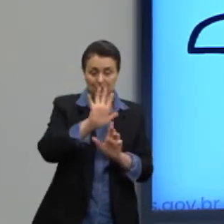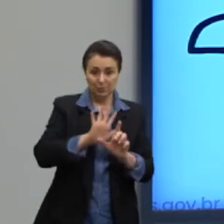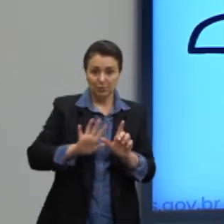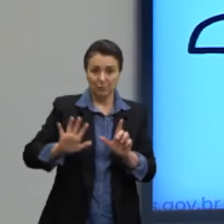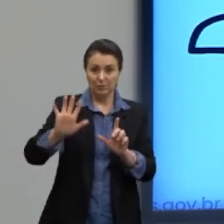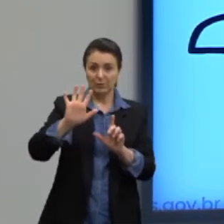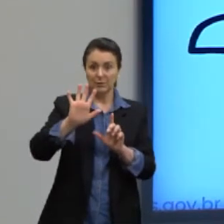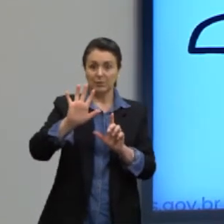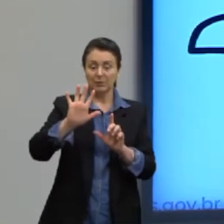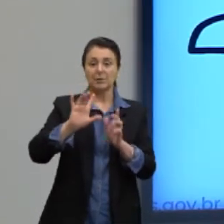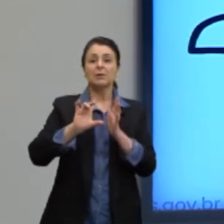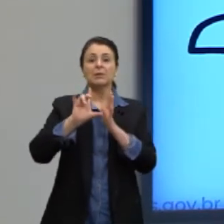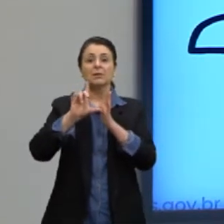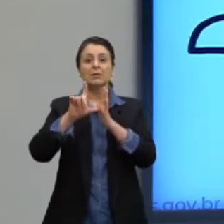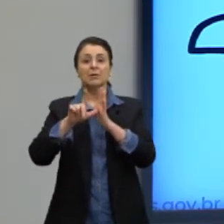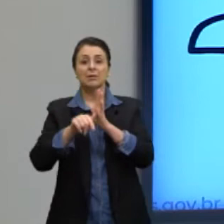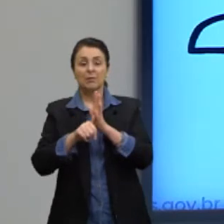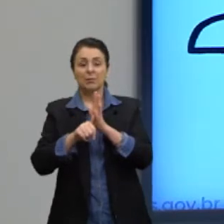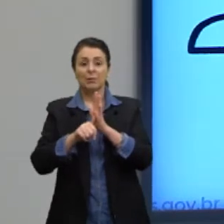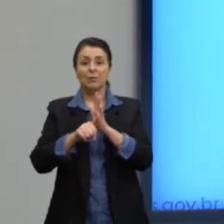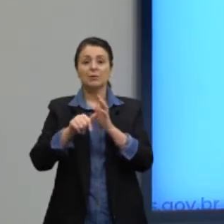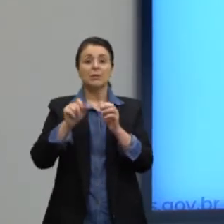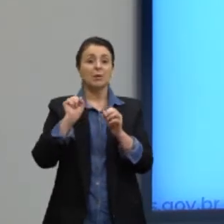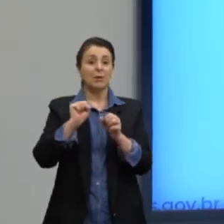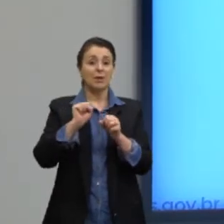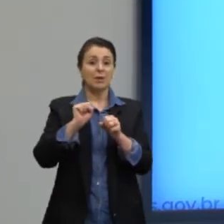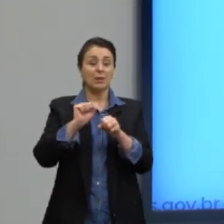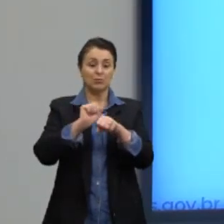e aí, então, eu chego ao sólido.